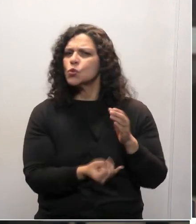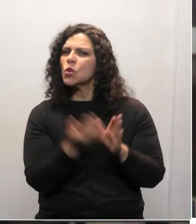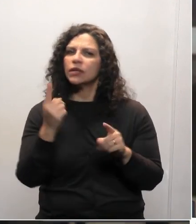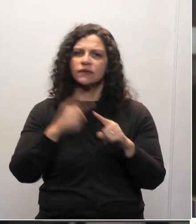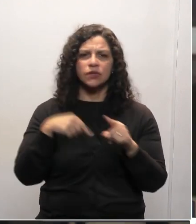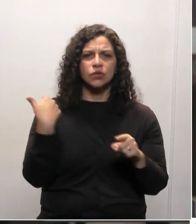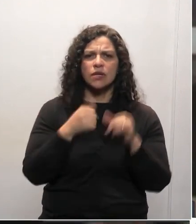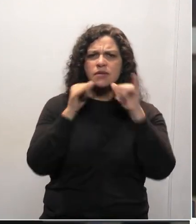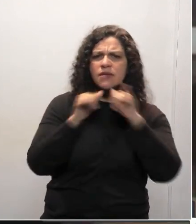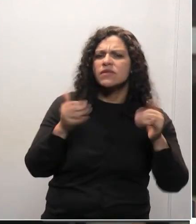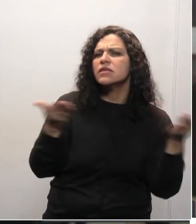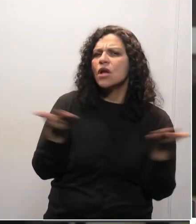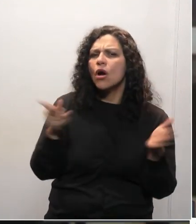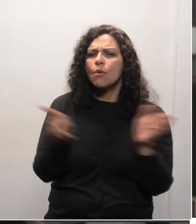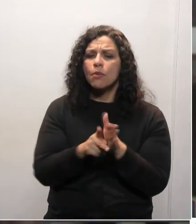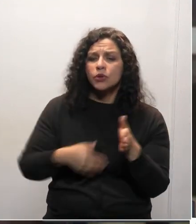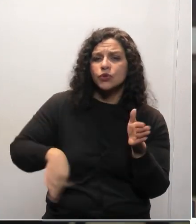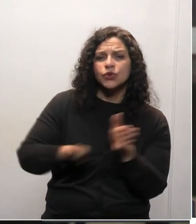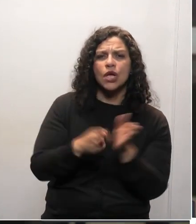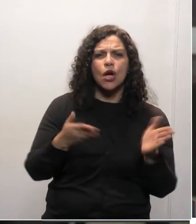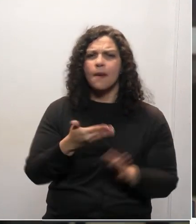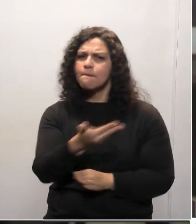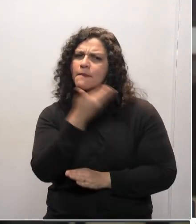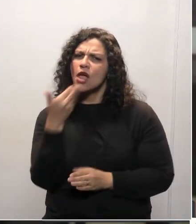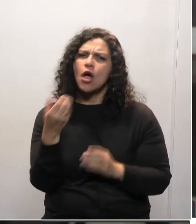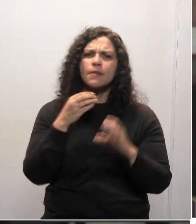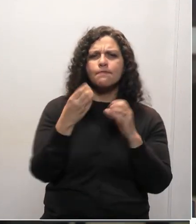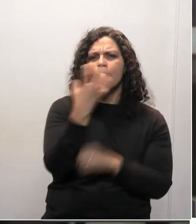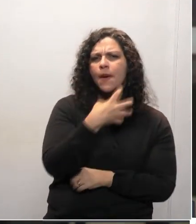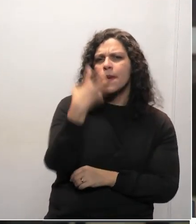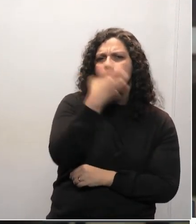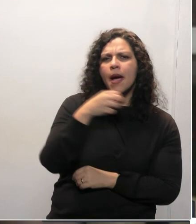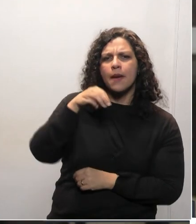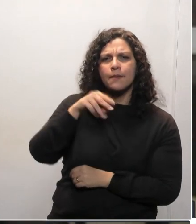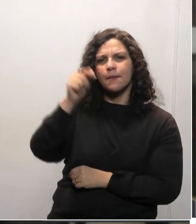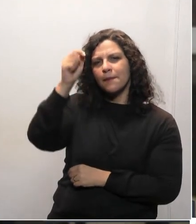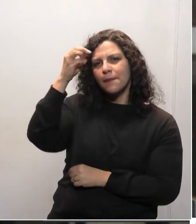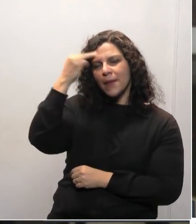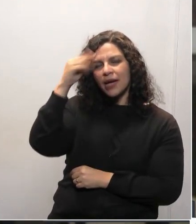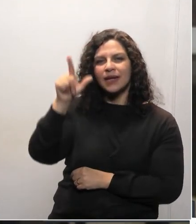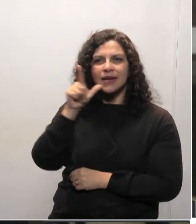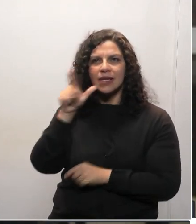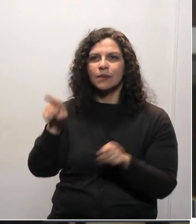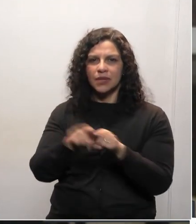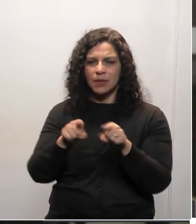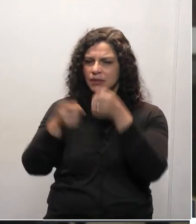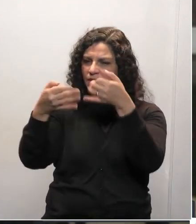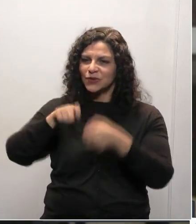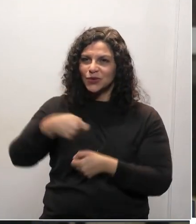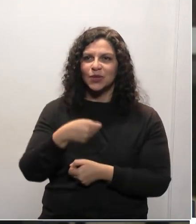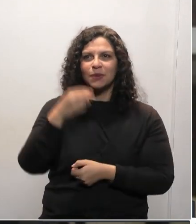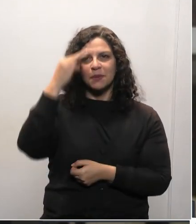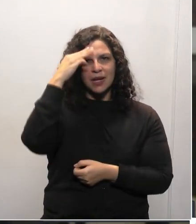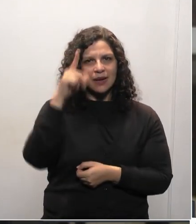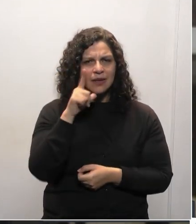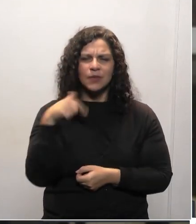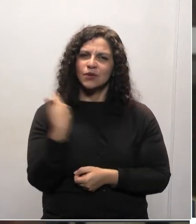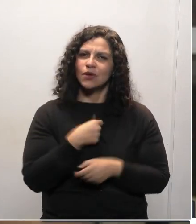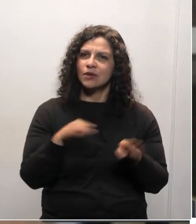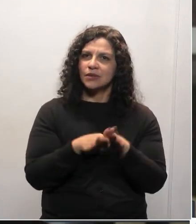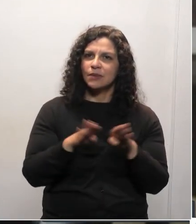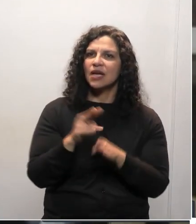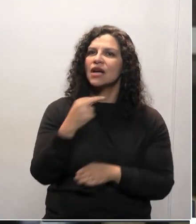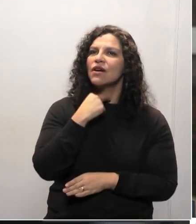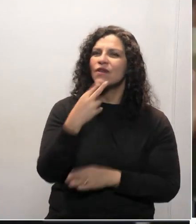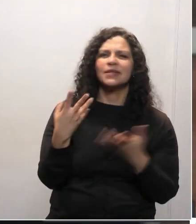vezes a gente anunciou, e agora, vem aí, uma das melhores cantoras do Brasil, Maralima! E aí você falava da Maralima, que